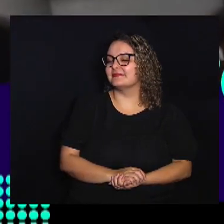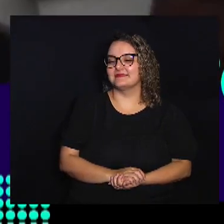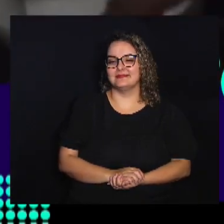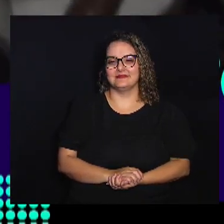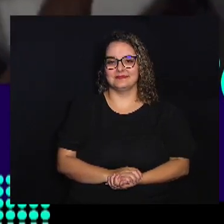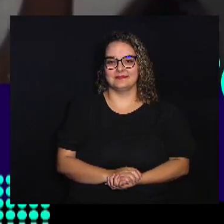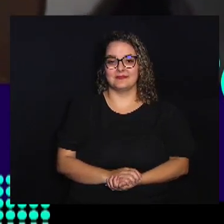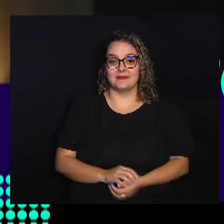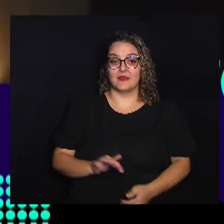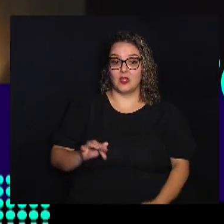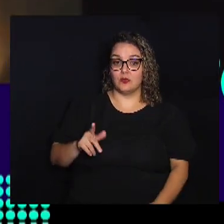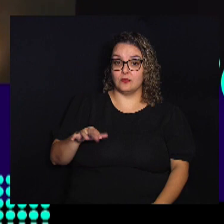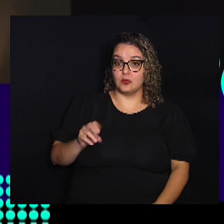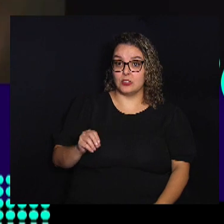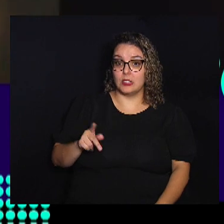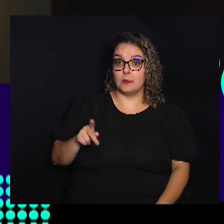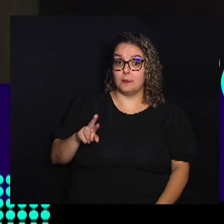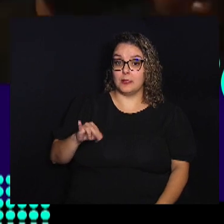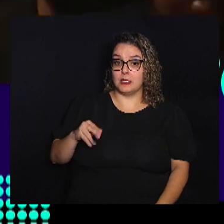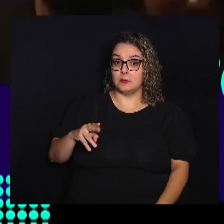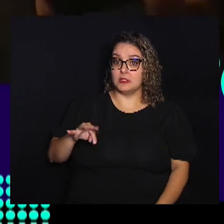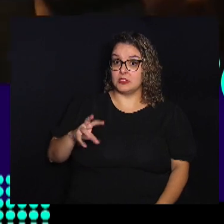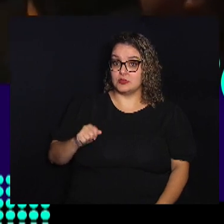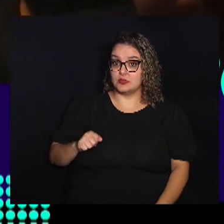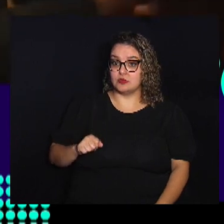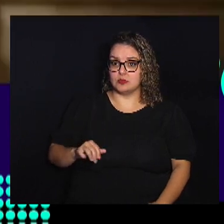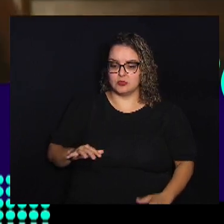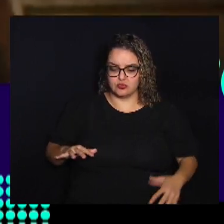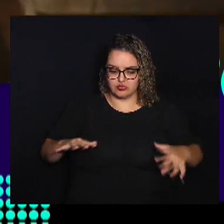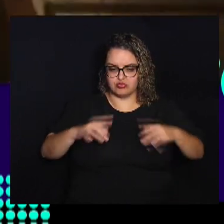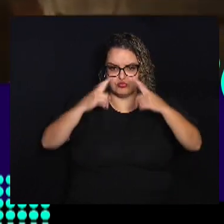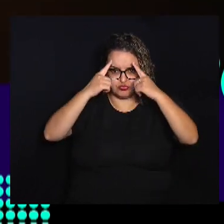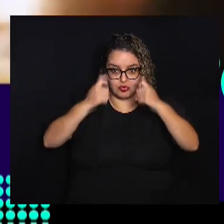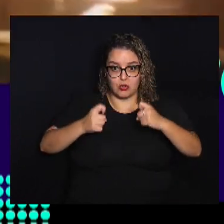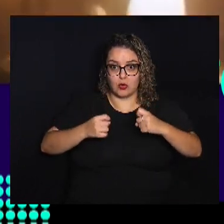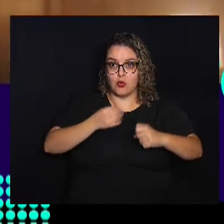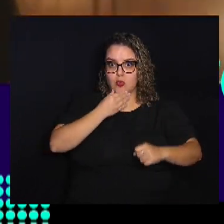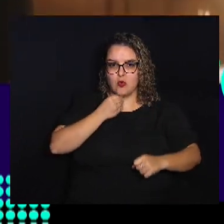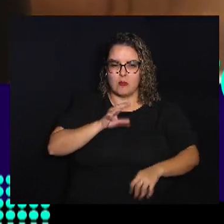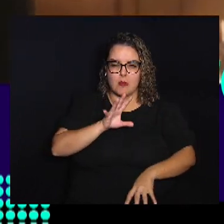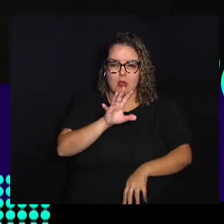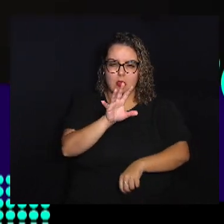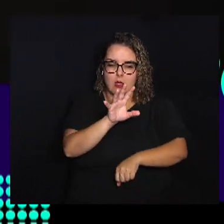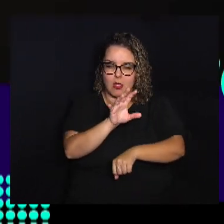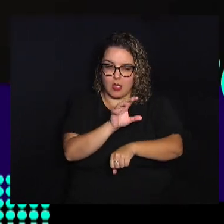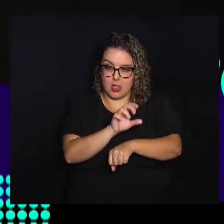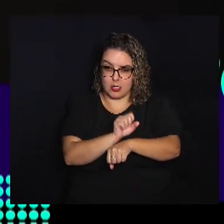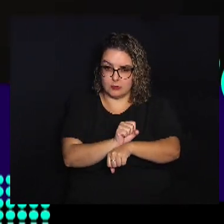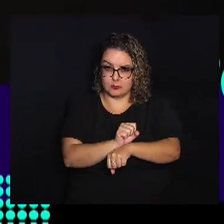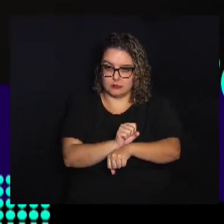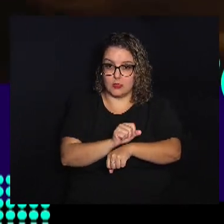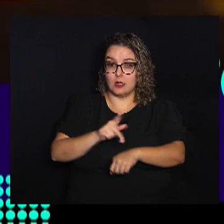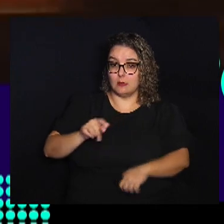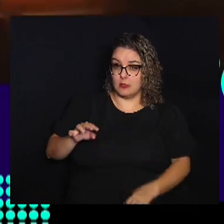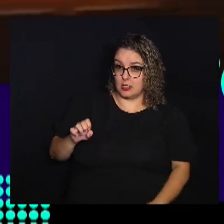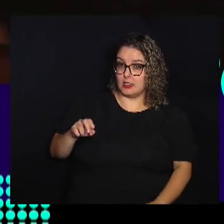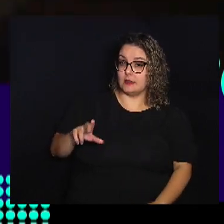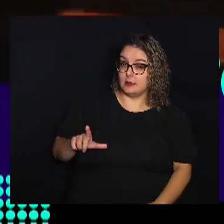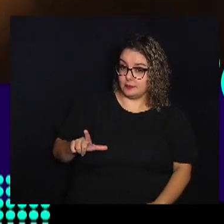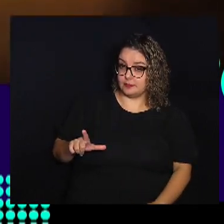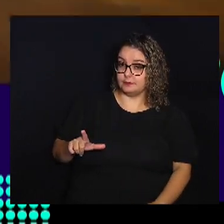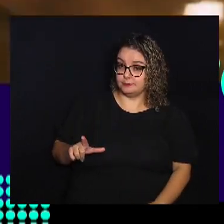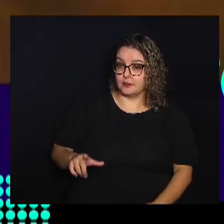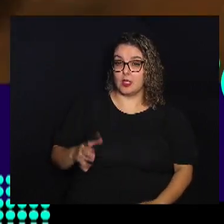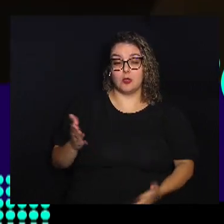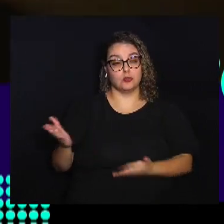Fúria primitiva Uma jornada Uma violenta De um homem Em busca de vingança Patel É Kid Um jovem